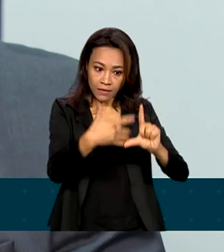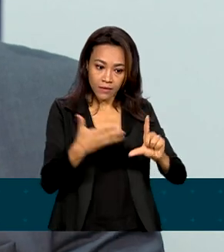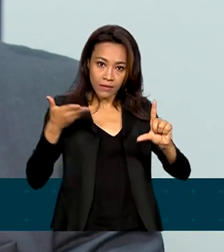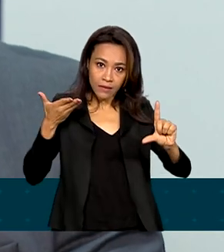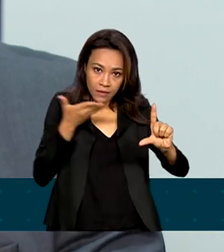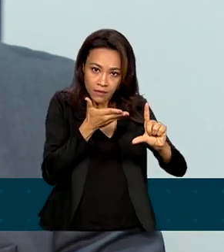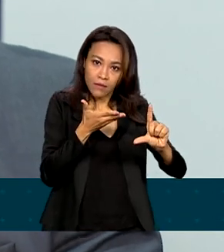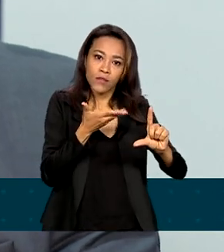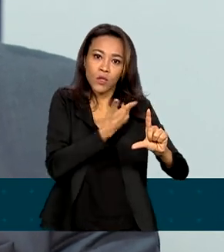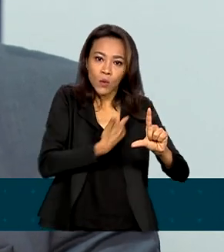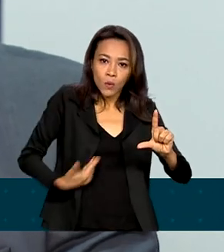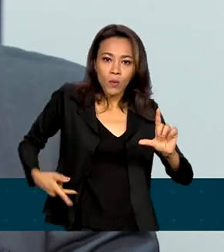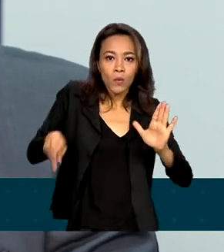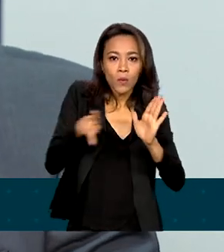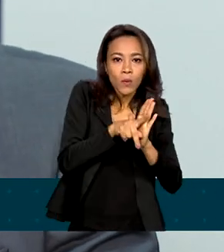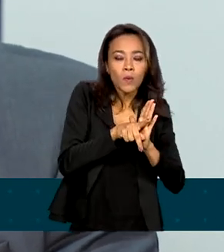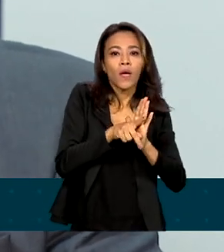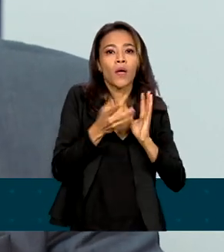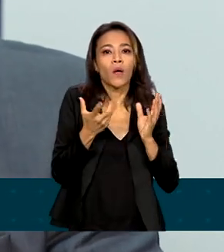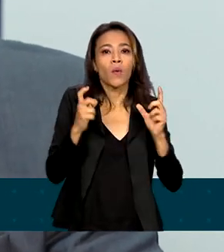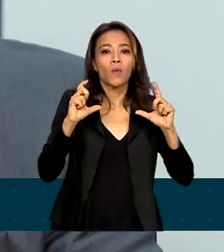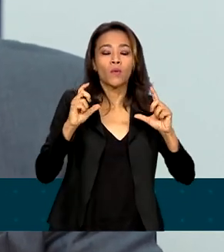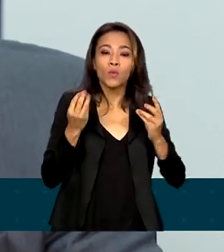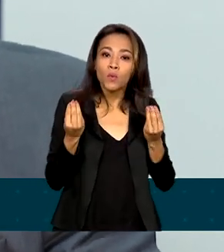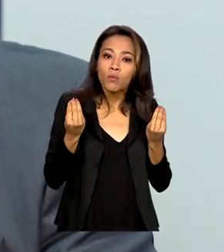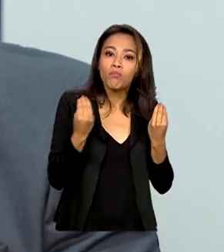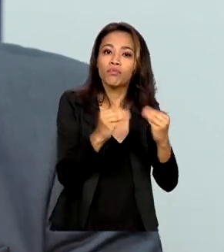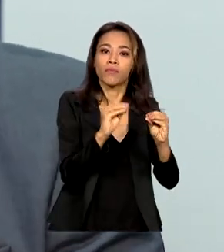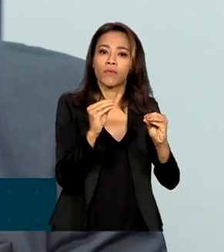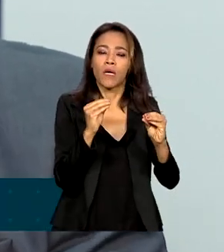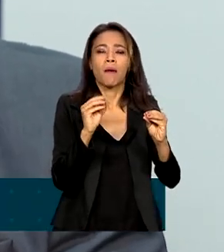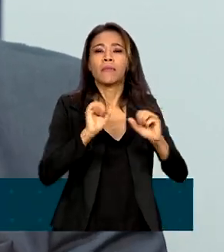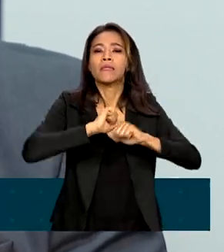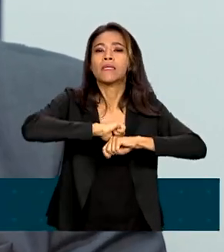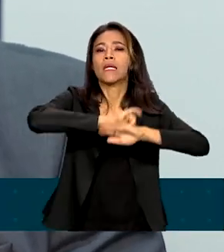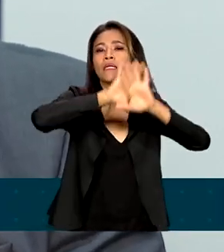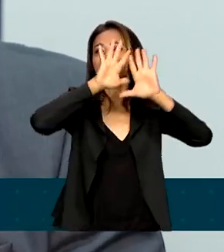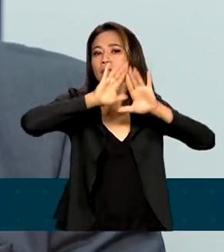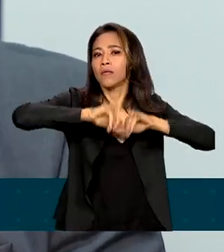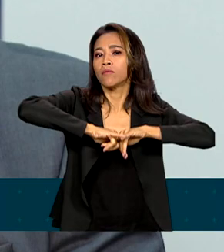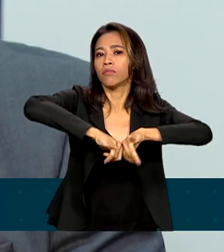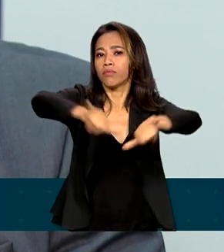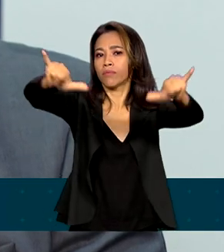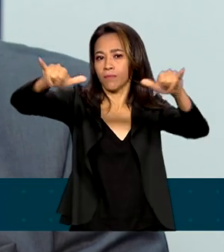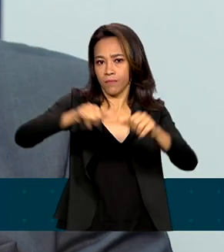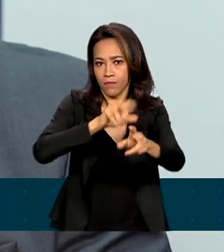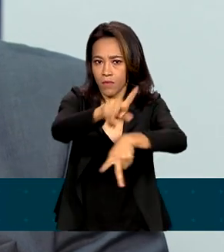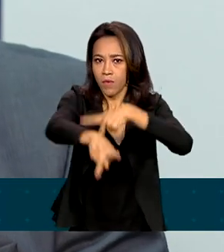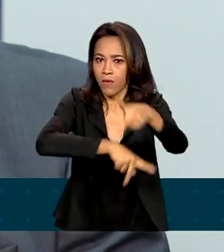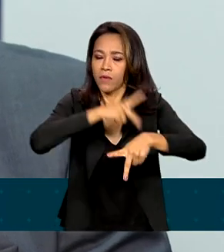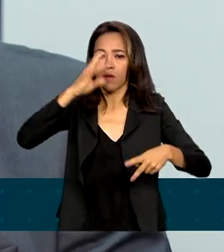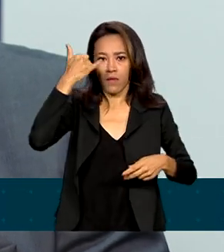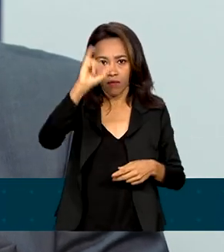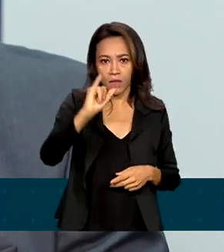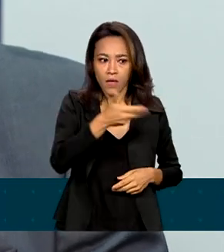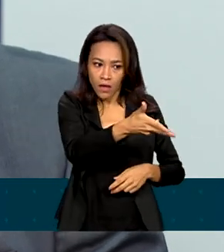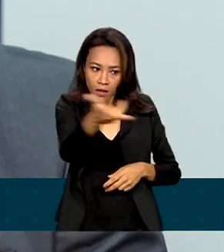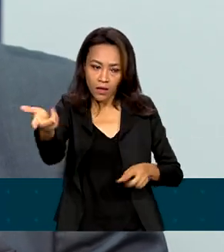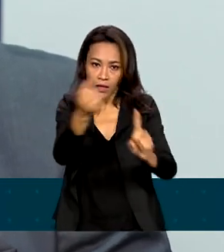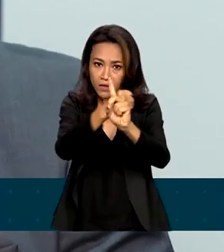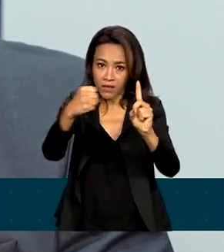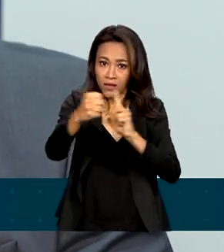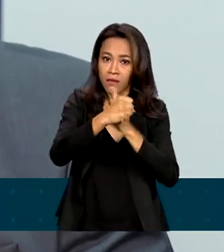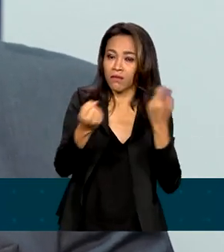Ele é um espaço do governo para esclarecimentos à população. Evitar que a população seja má